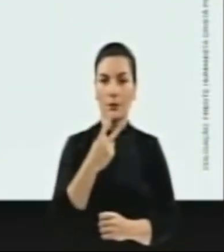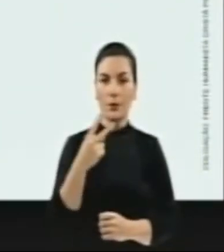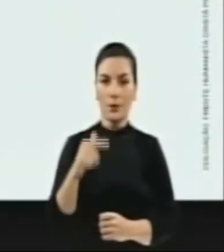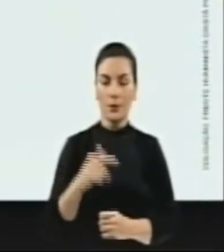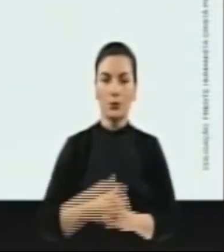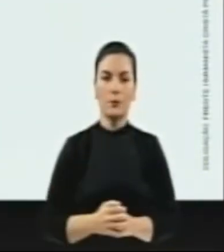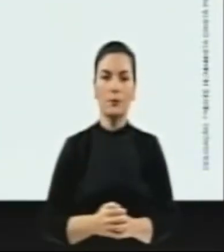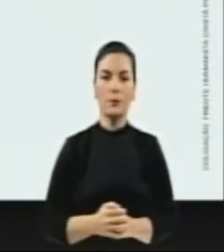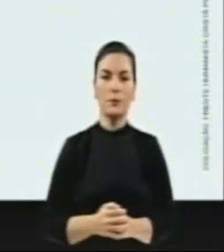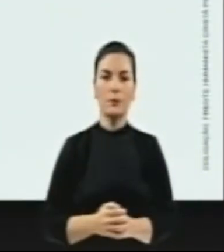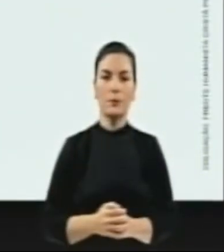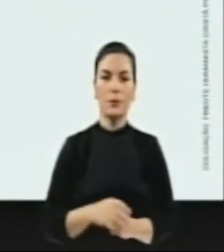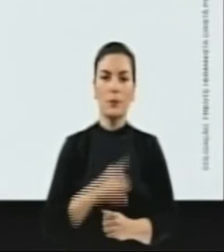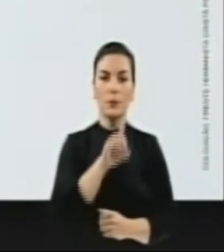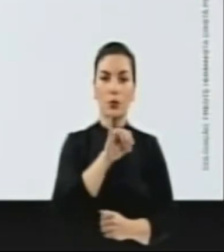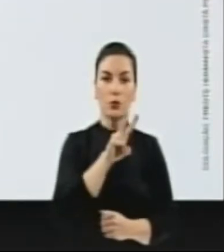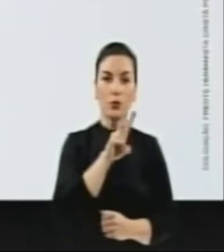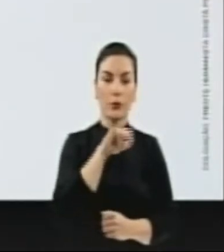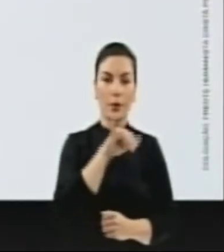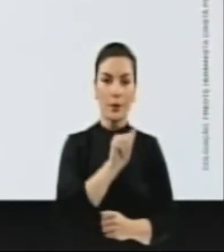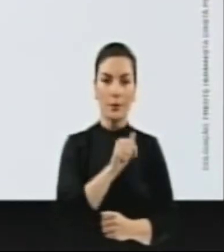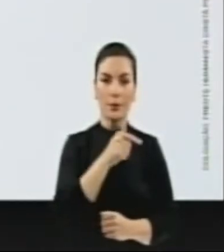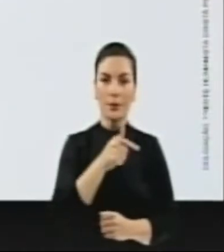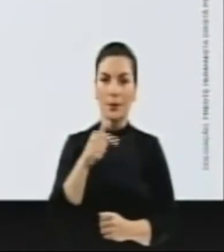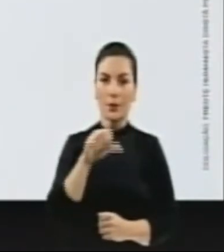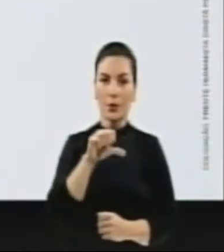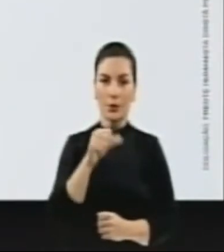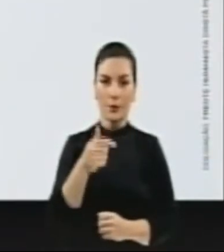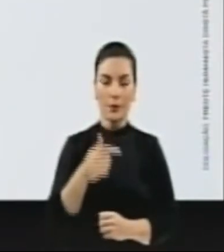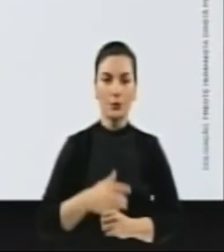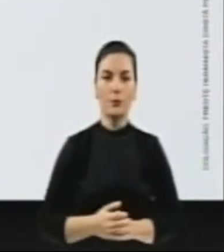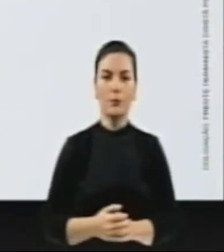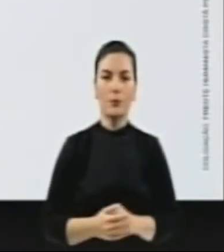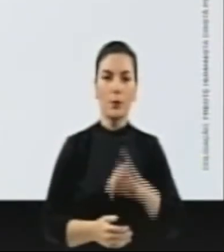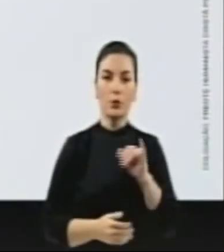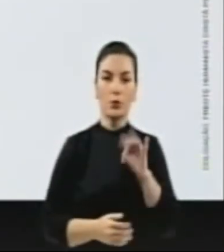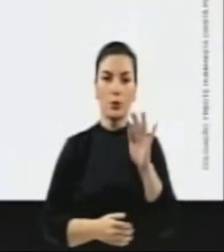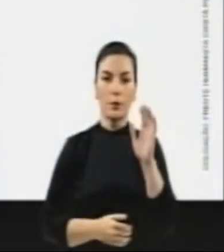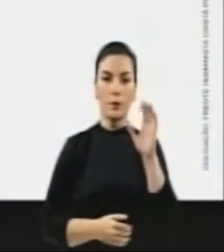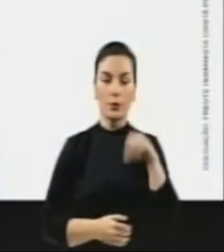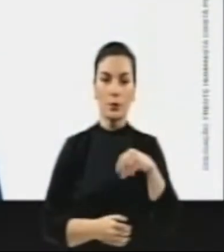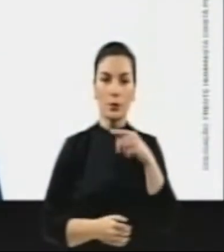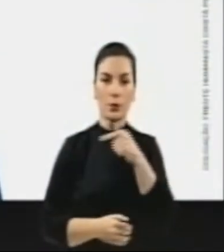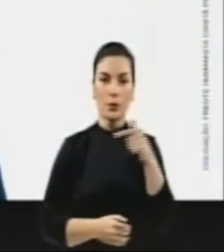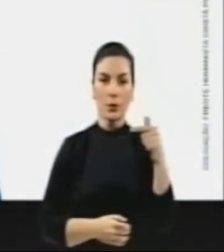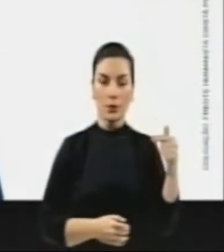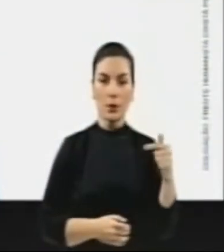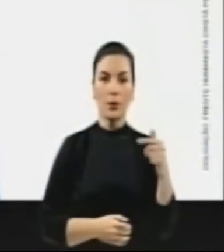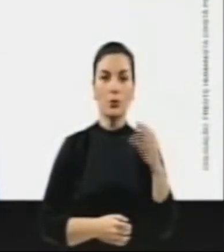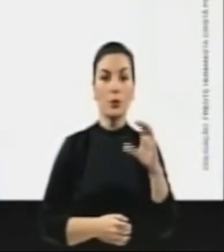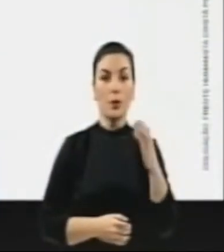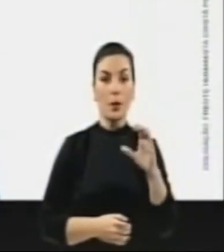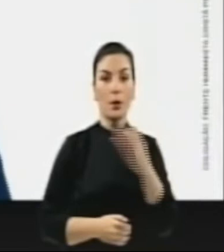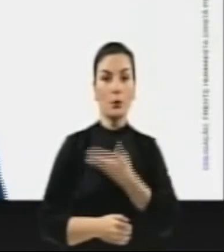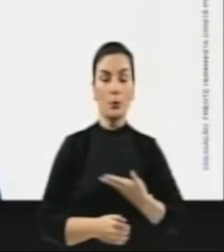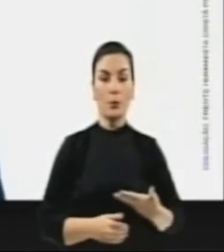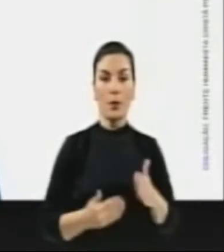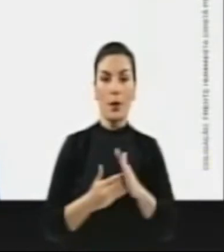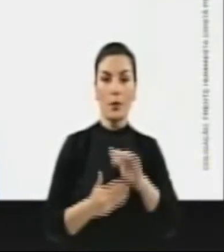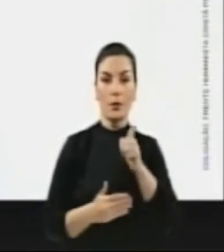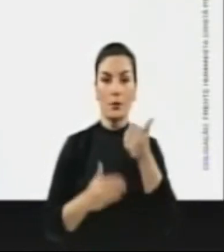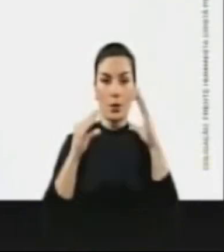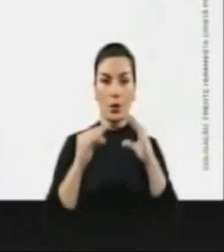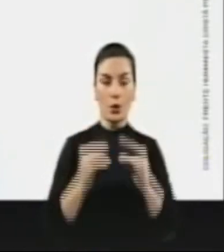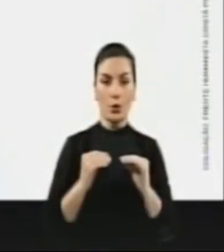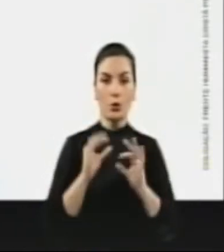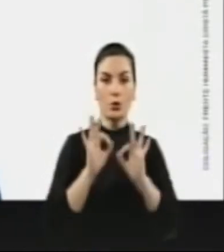77-27. Divina, 77-97. Jefferson Diego, 7777. Cresce